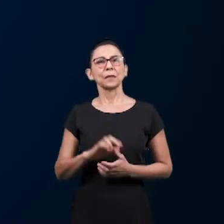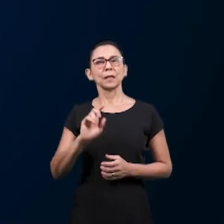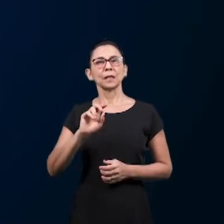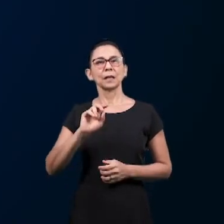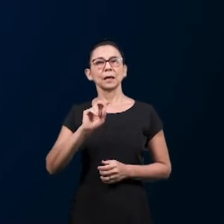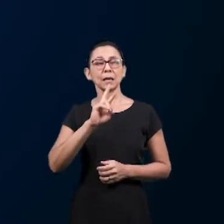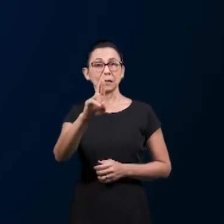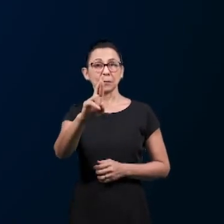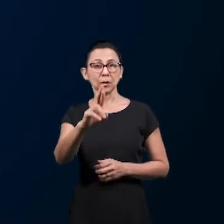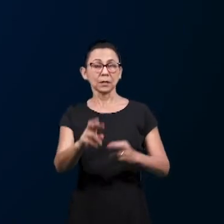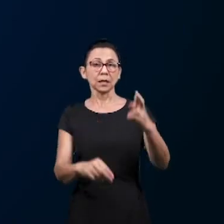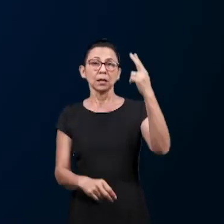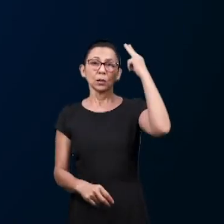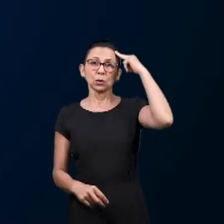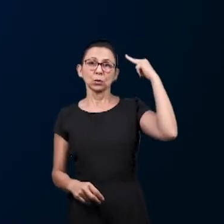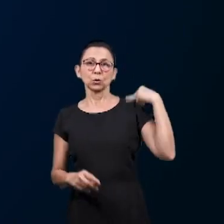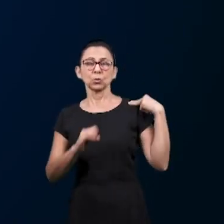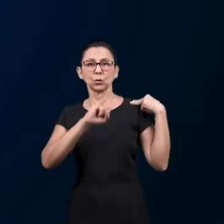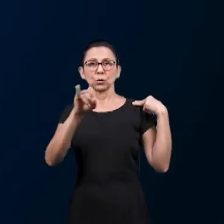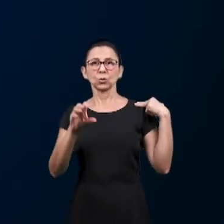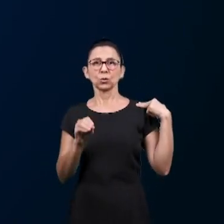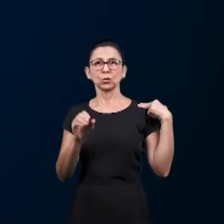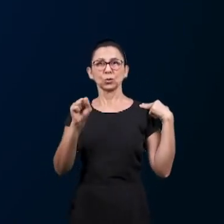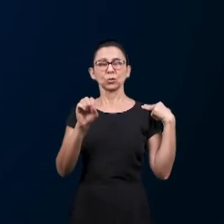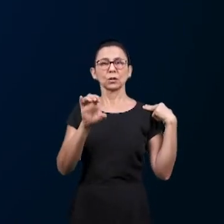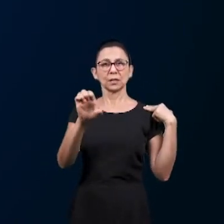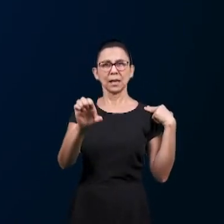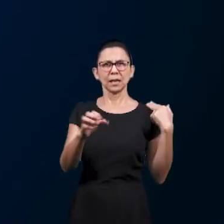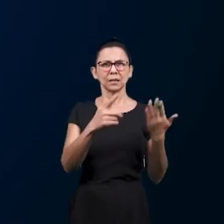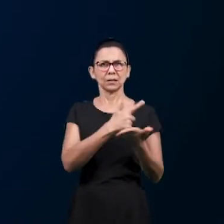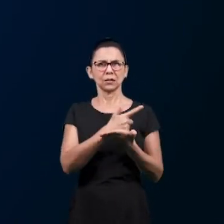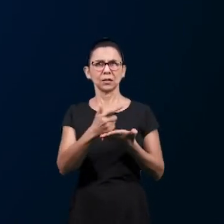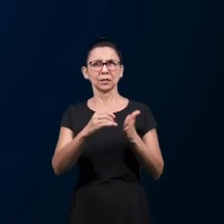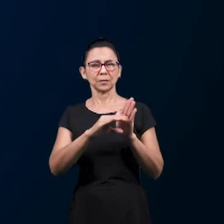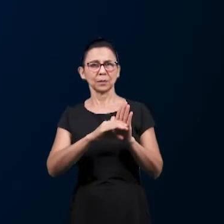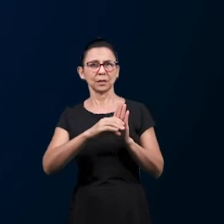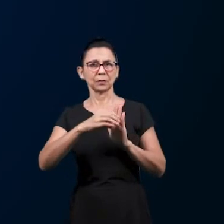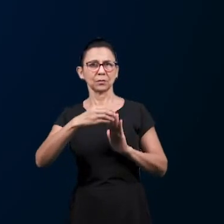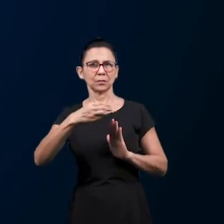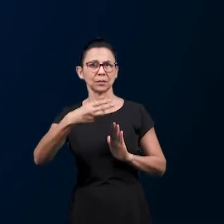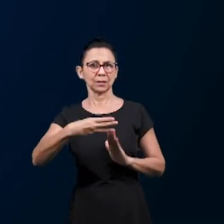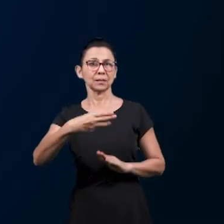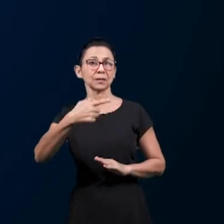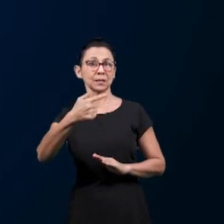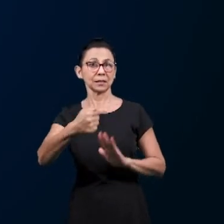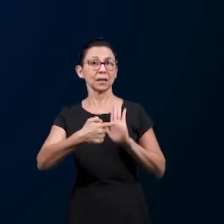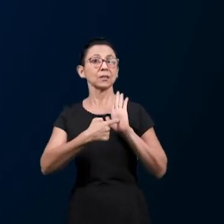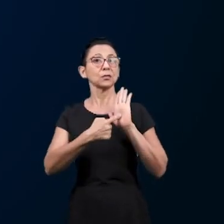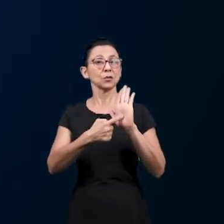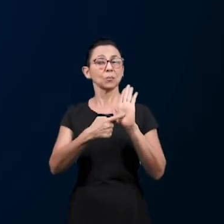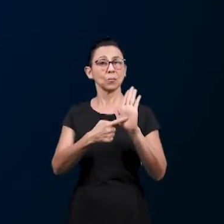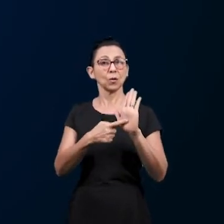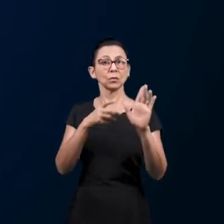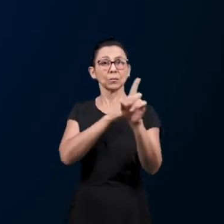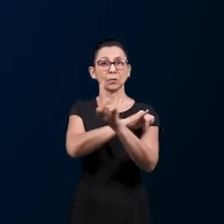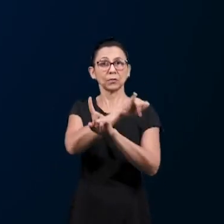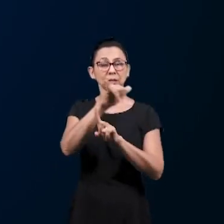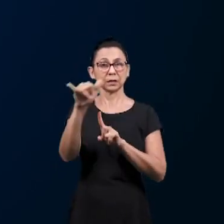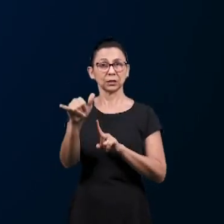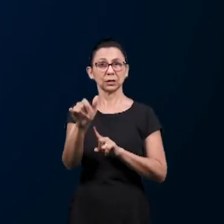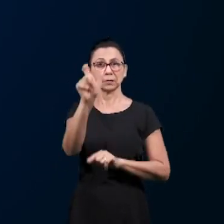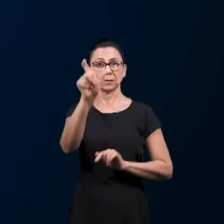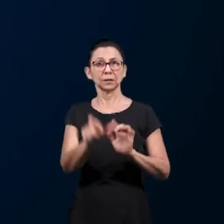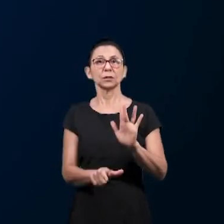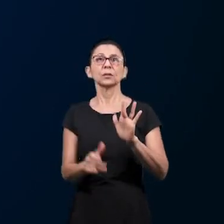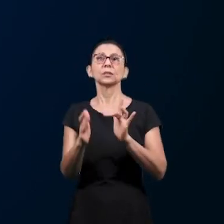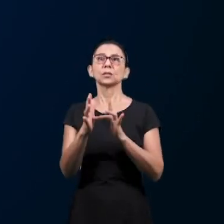é José, pois nós verificamos ao longo do capítulo 37 de Gênesis vários aspectos que apontam profeticamente ao Senhor